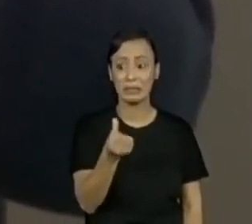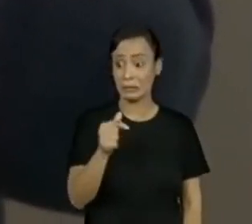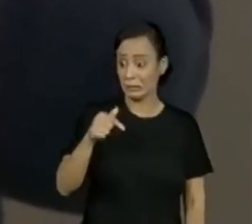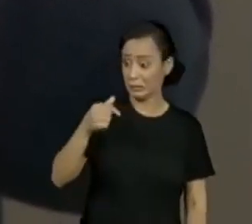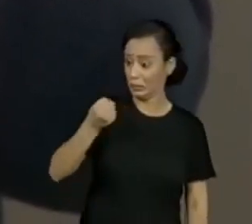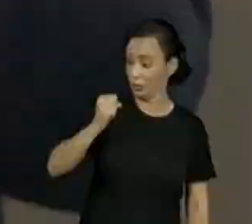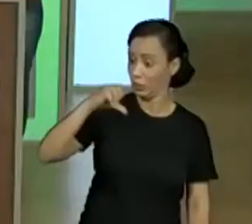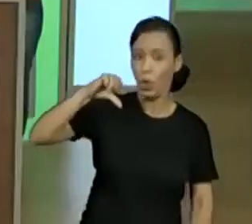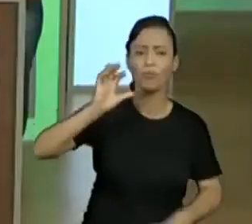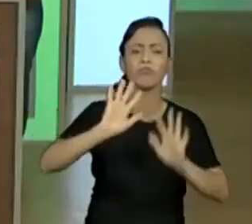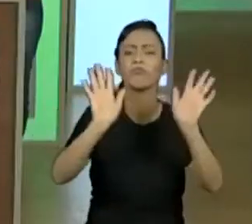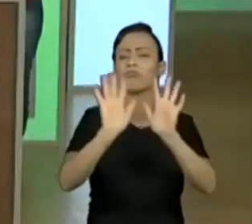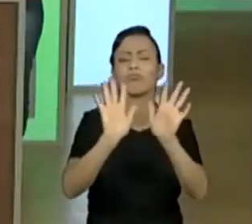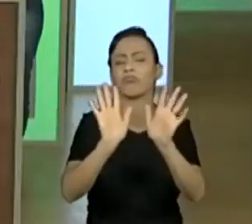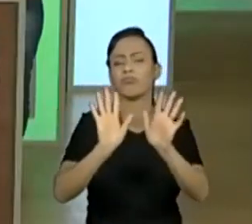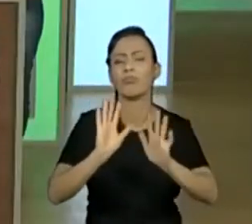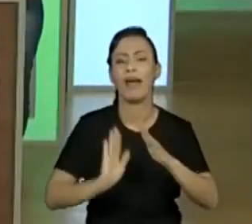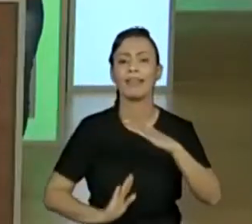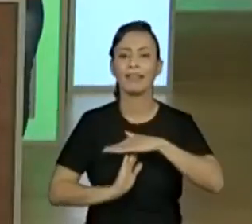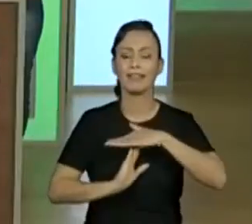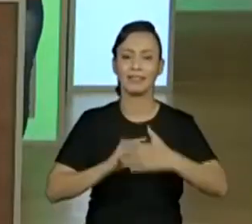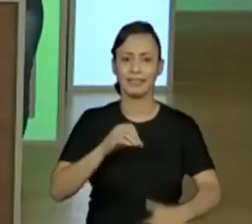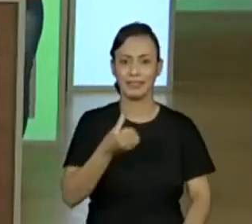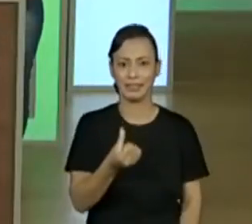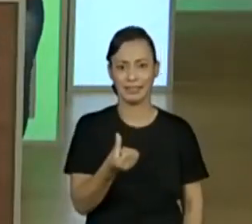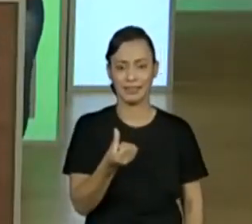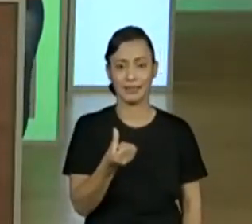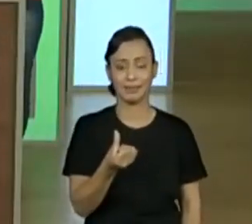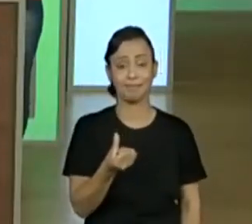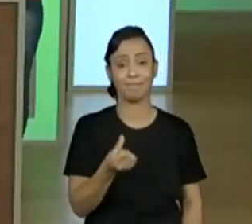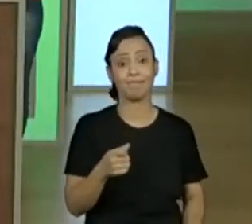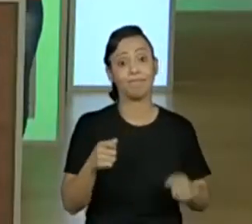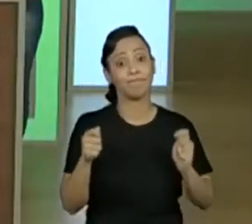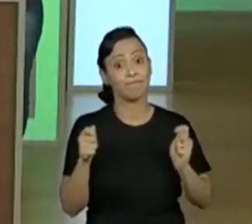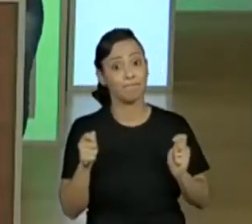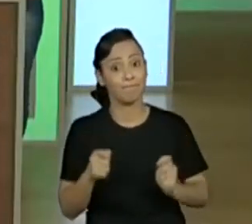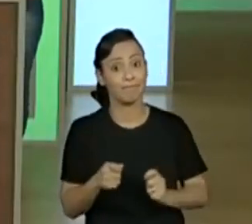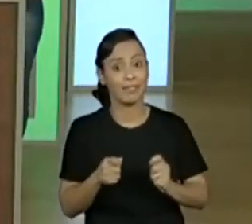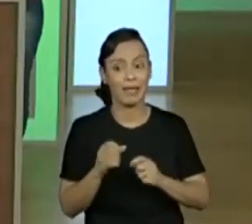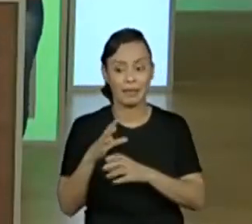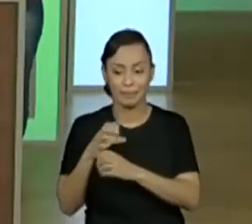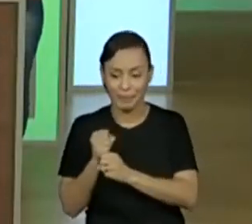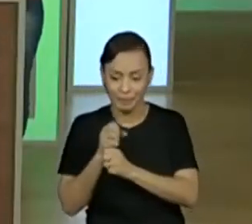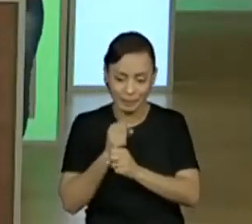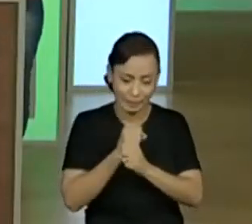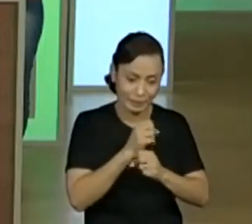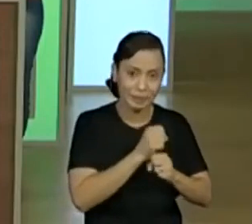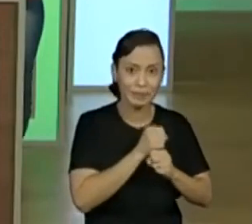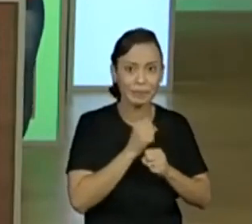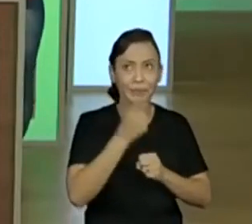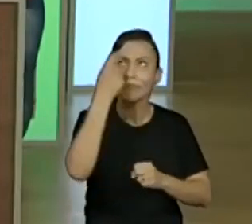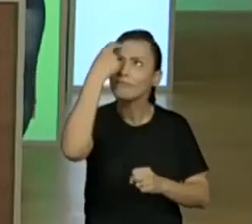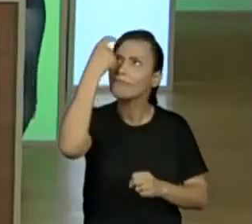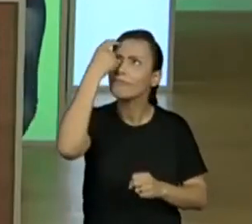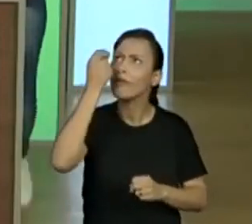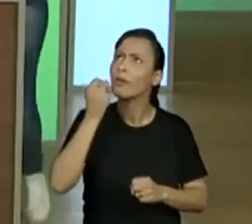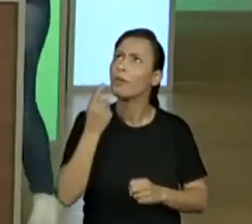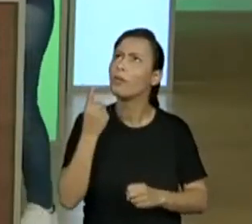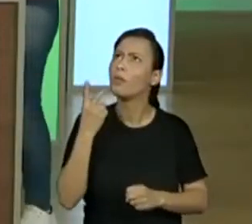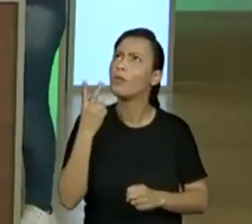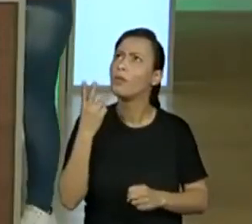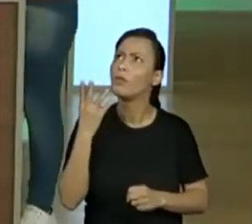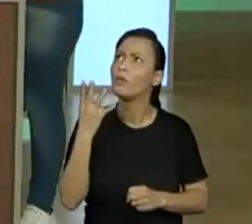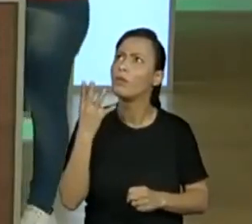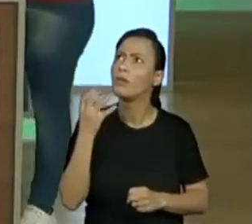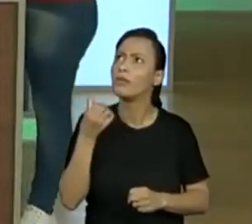porque só tem seis lados. de seis. Então, a gente consegue ir realmente fazendo tudo aí os cálculos na cabeça.